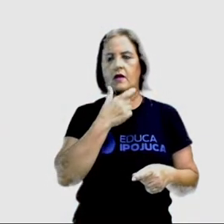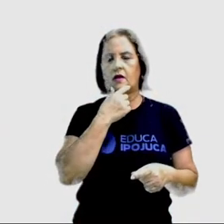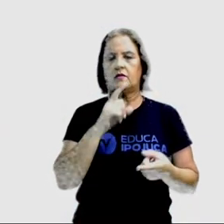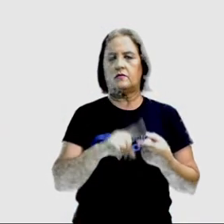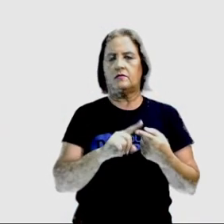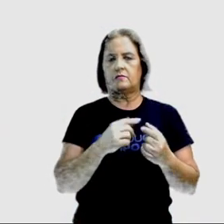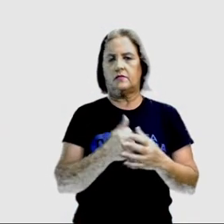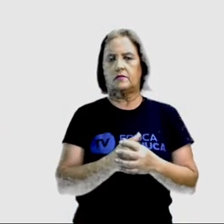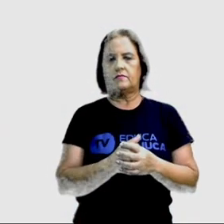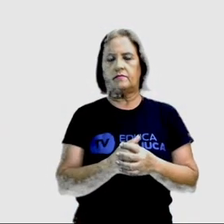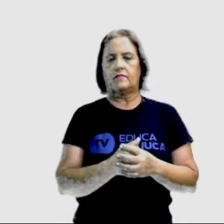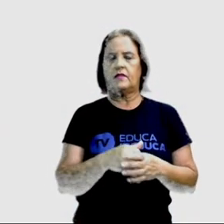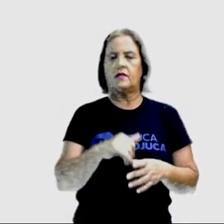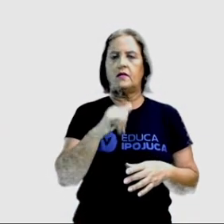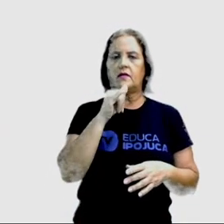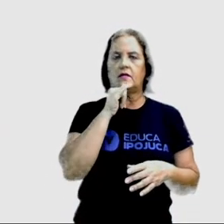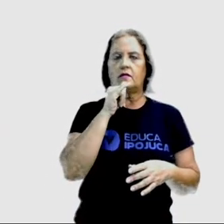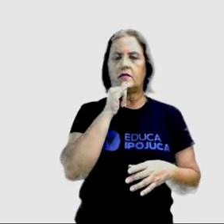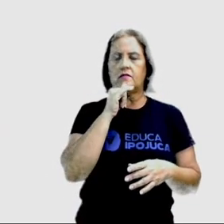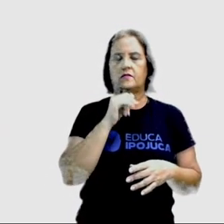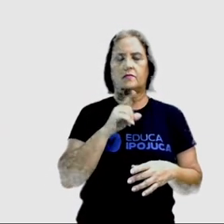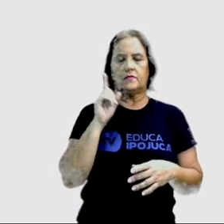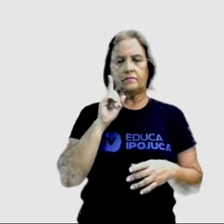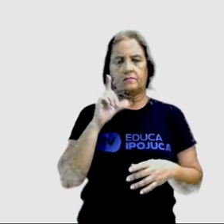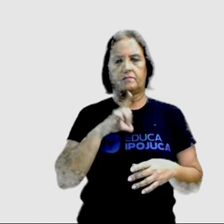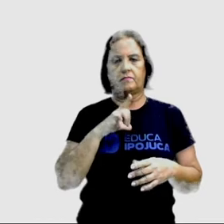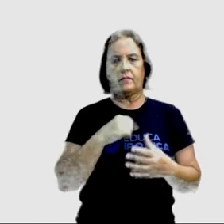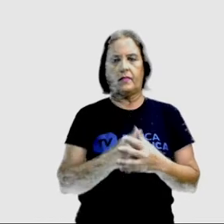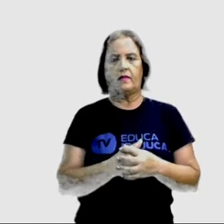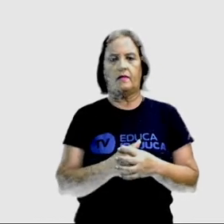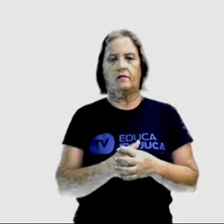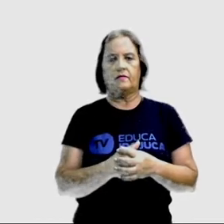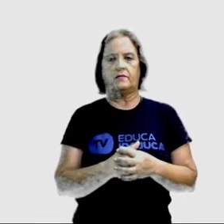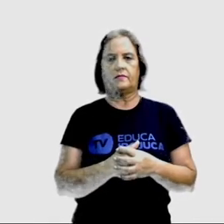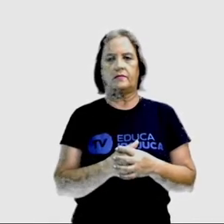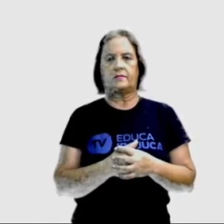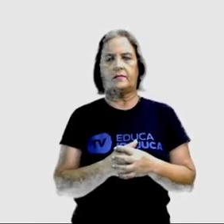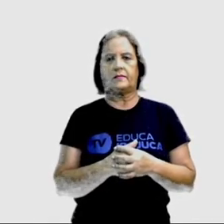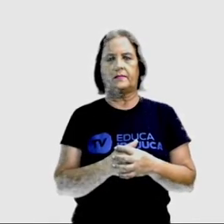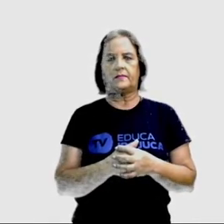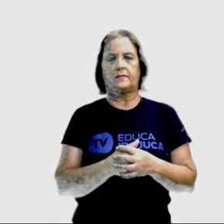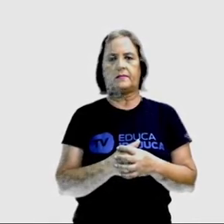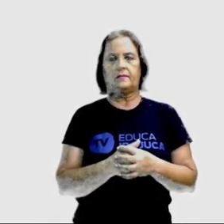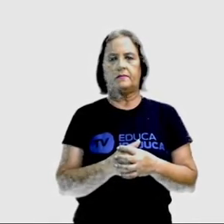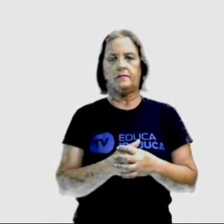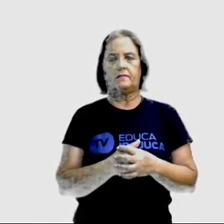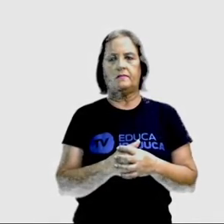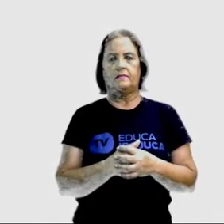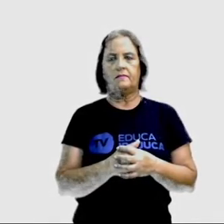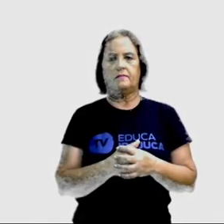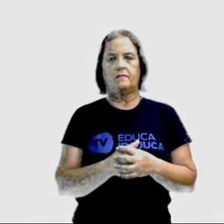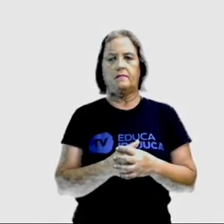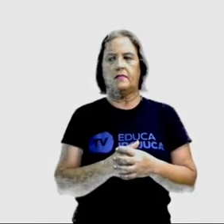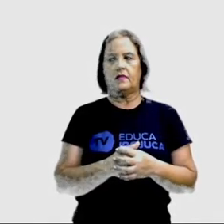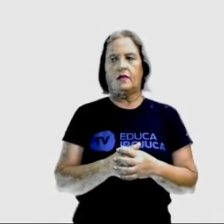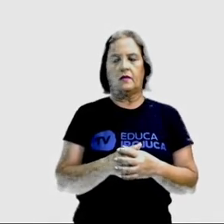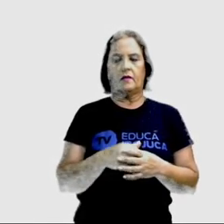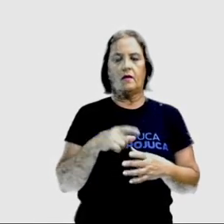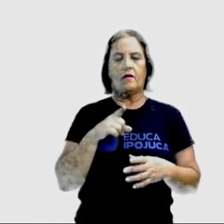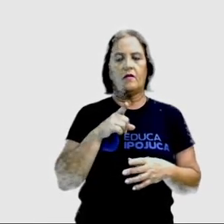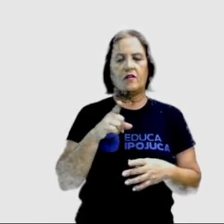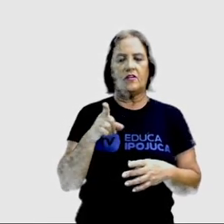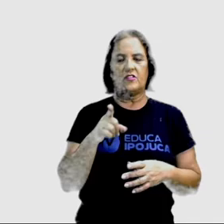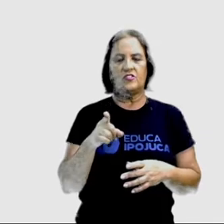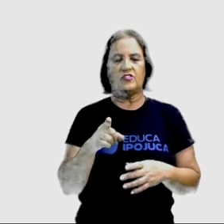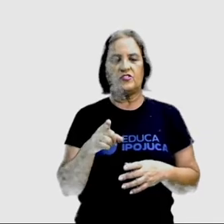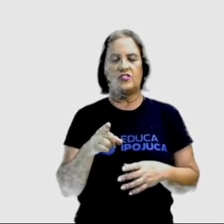Então, o exemplo que eu coloquei aqui é o seguinte. This is the worst movie I've ever seen. Este é o